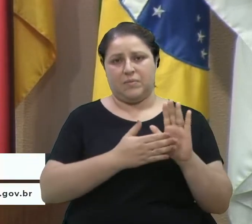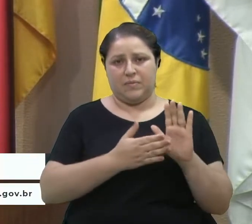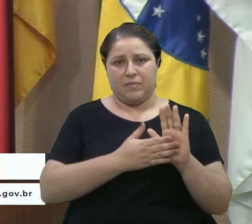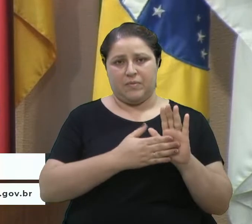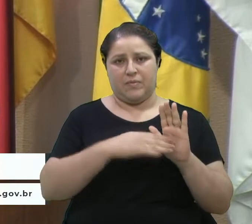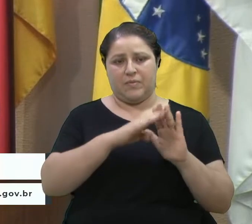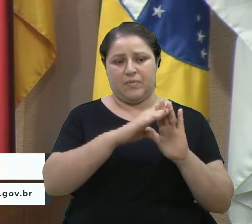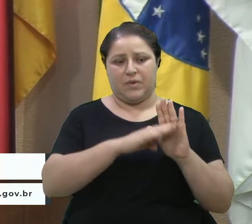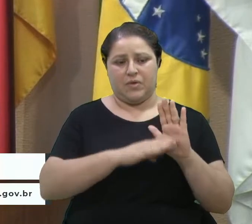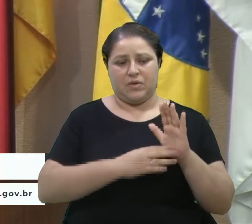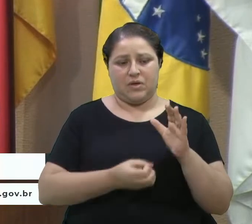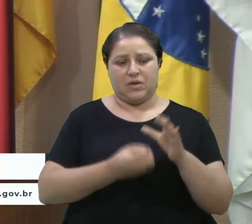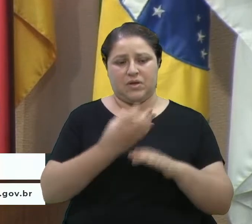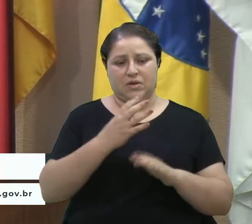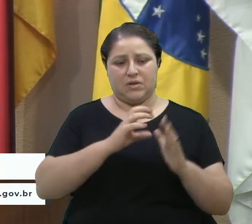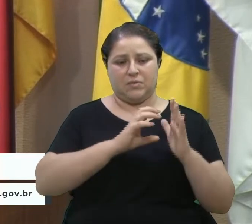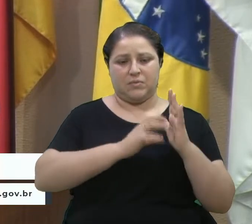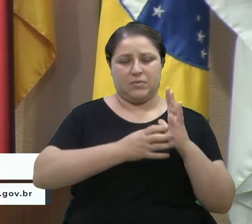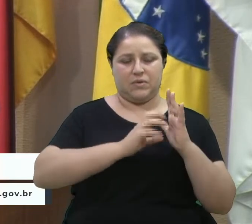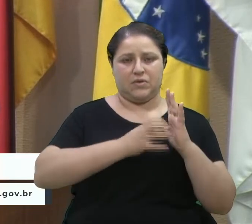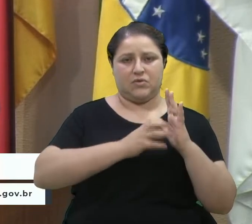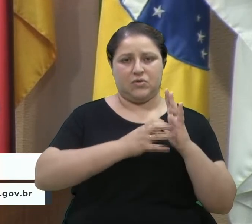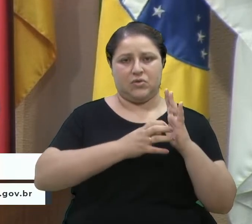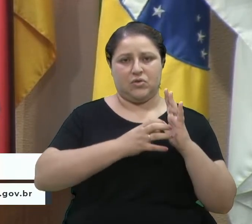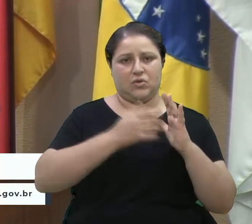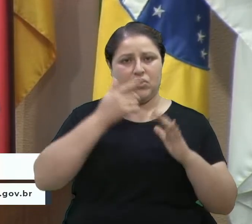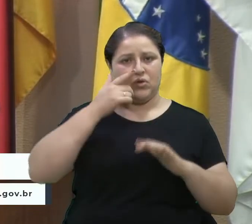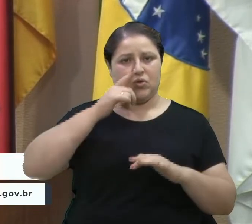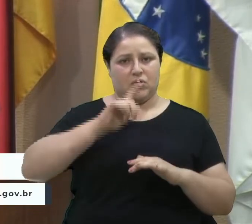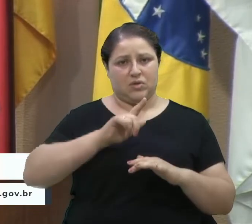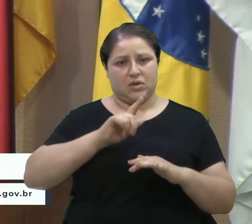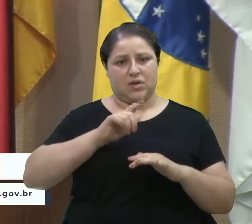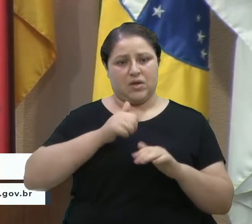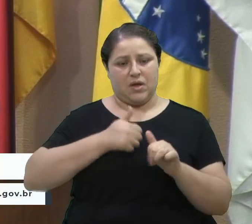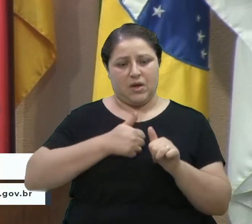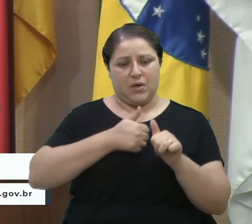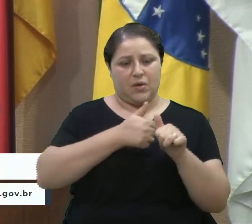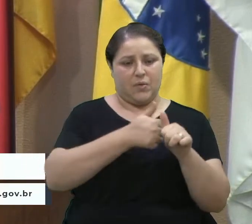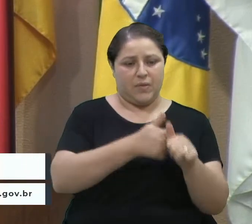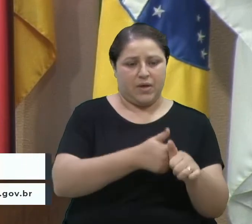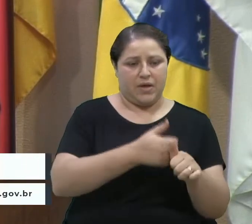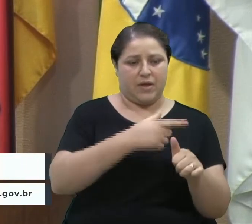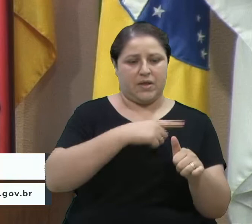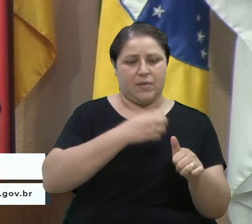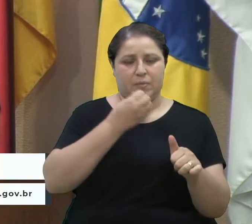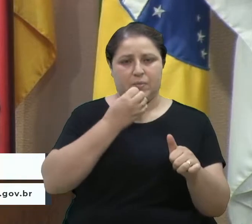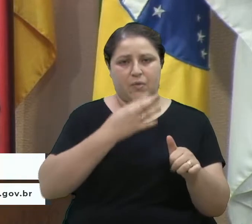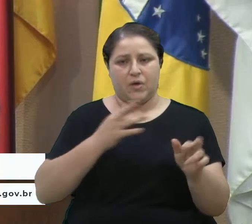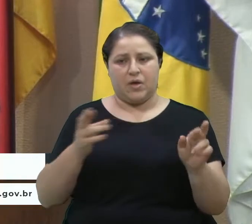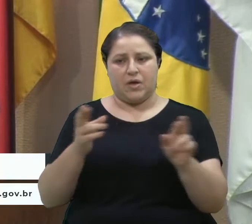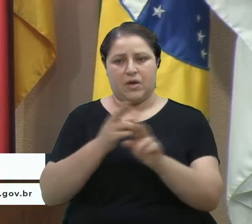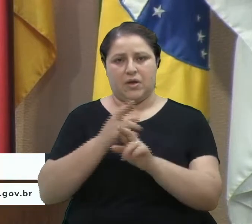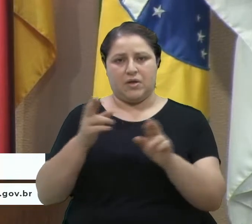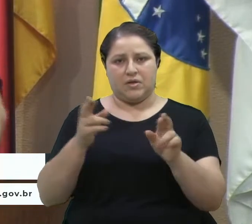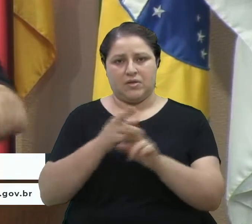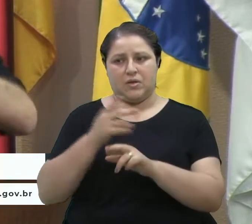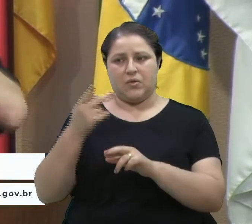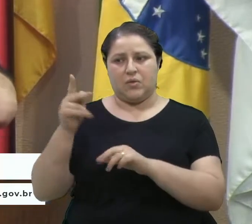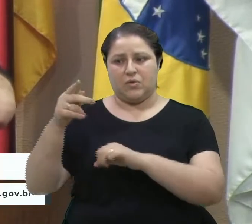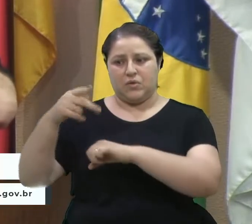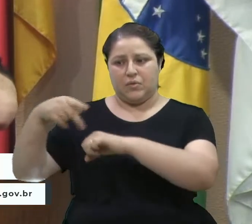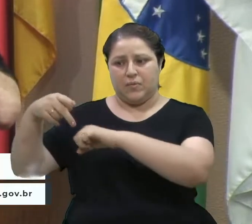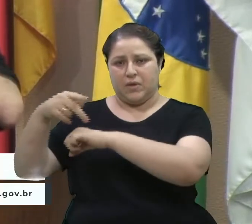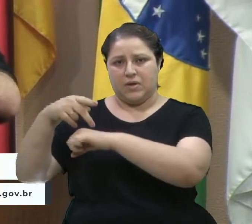que conseguem acompanhar e ter boas relações com ditaduras em outros países.